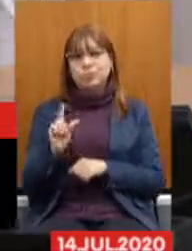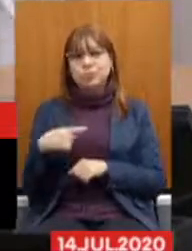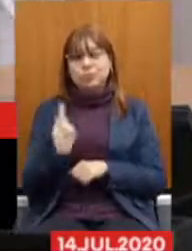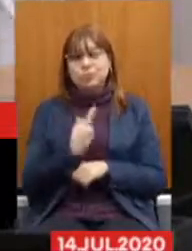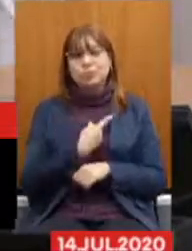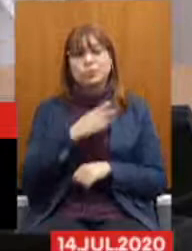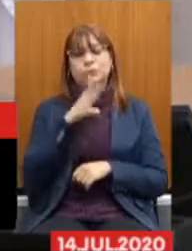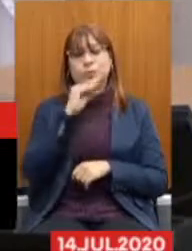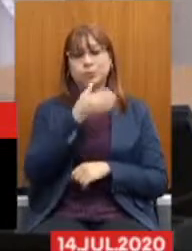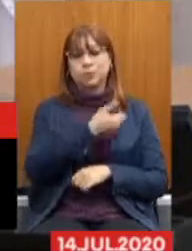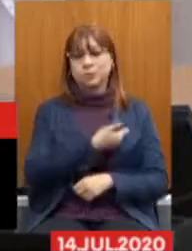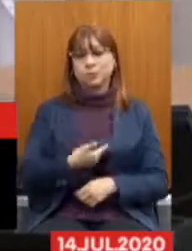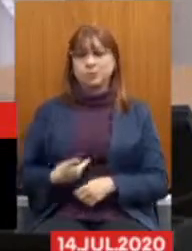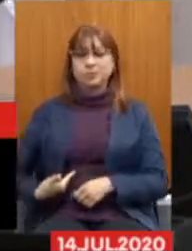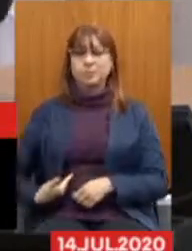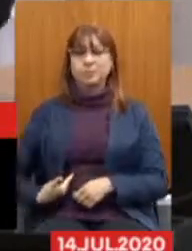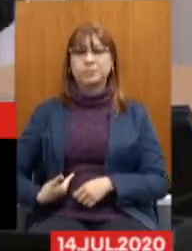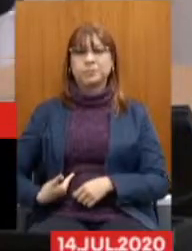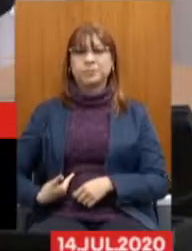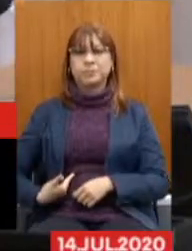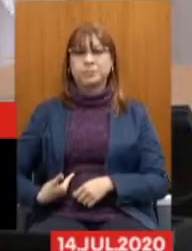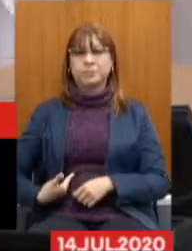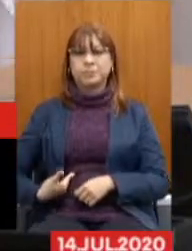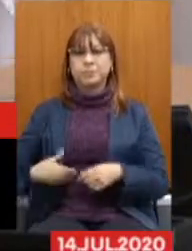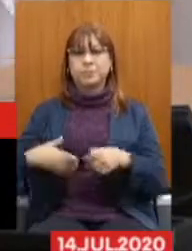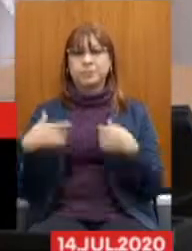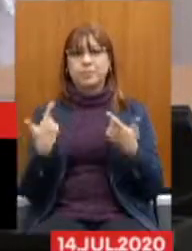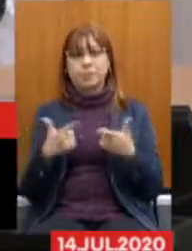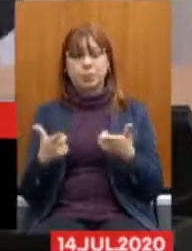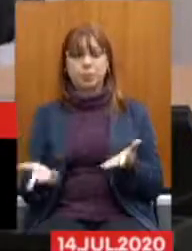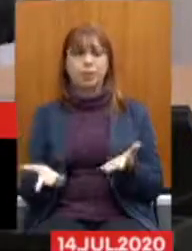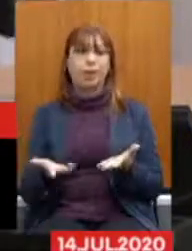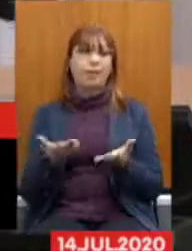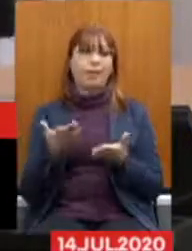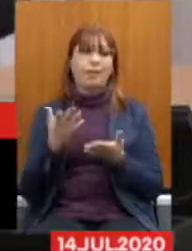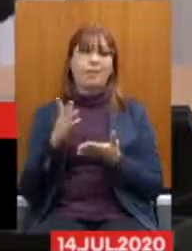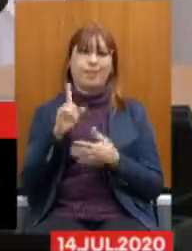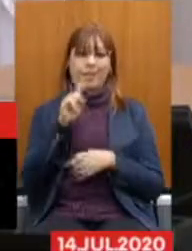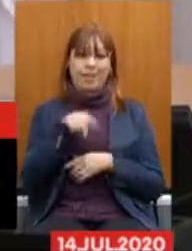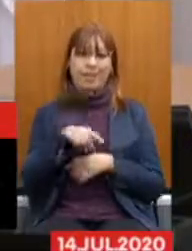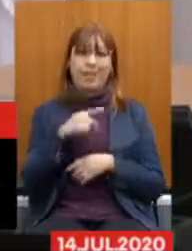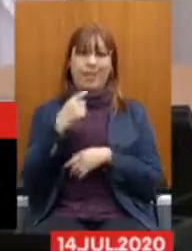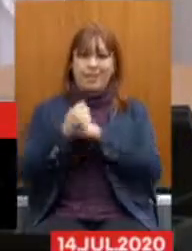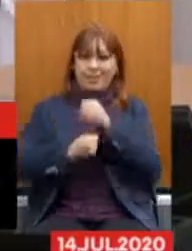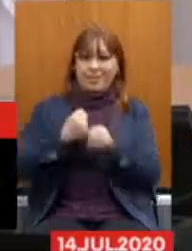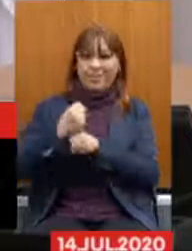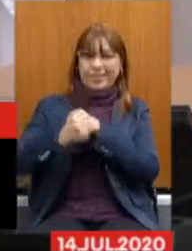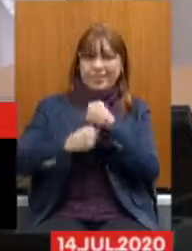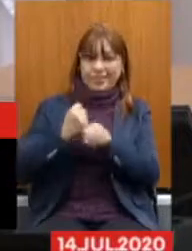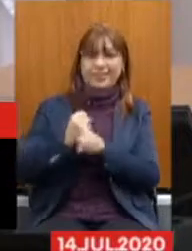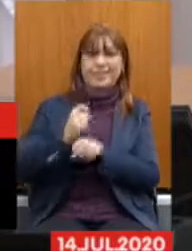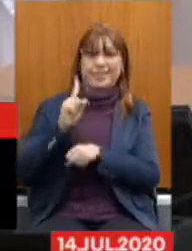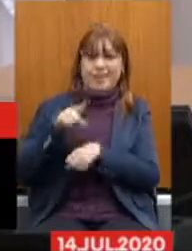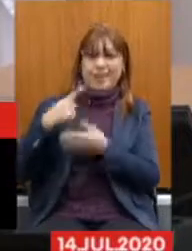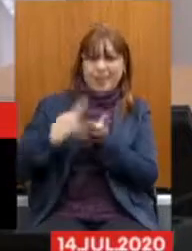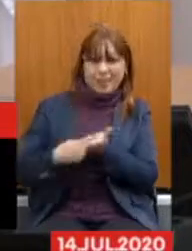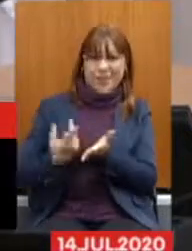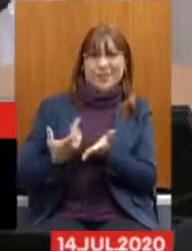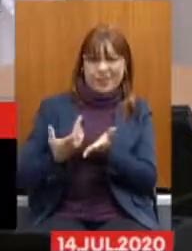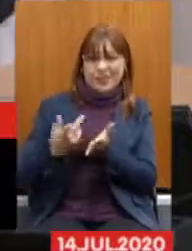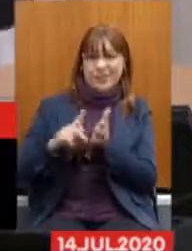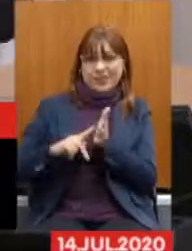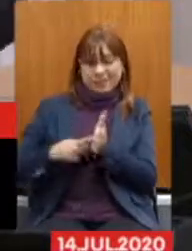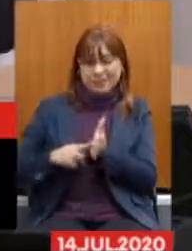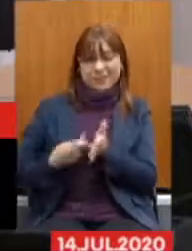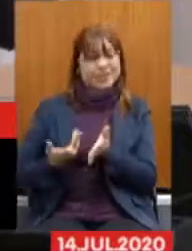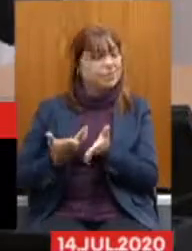servidores públicos, que não temos descídios coletivos, que temos salário aumentado, quando o